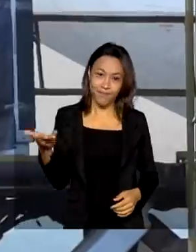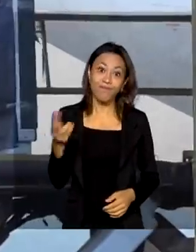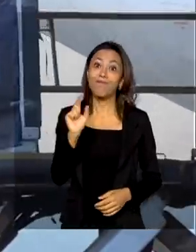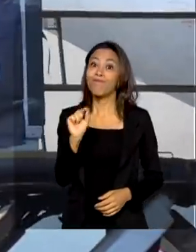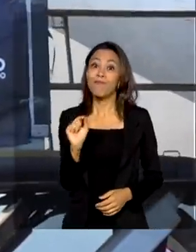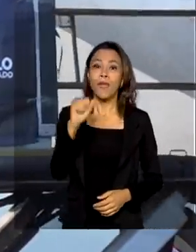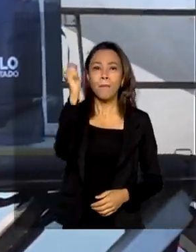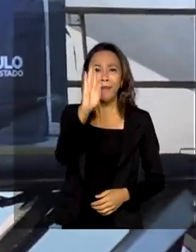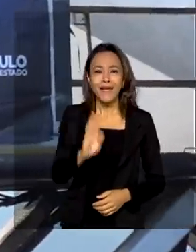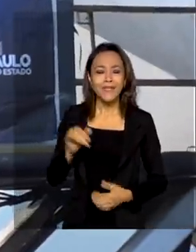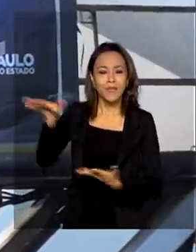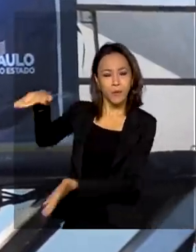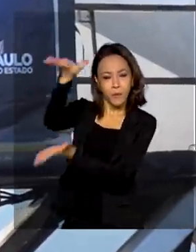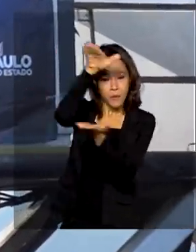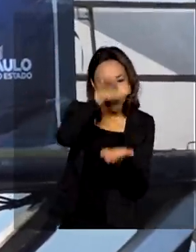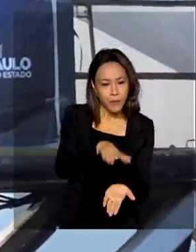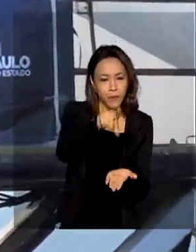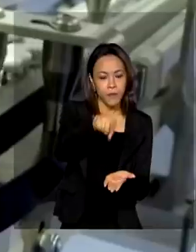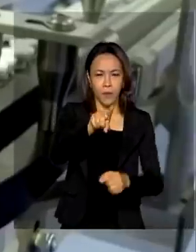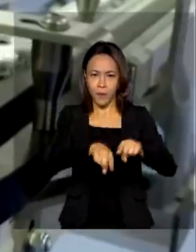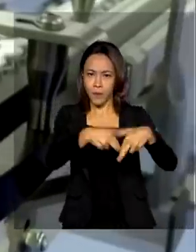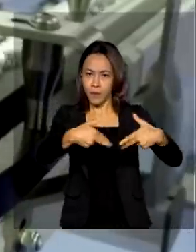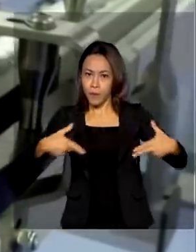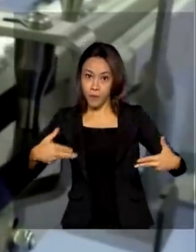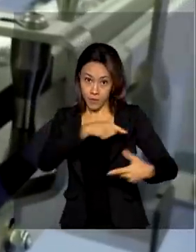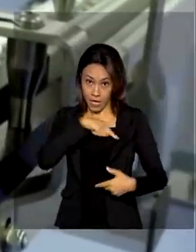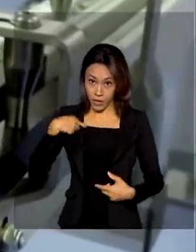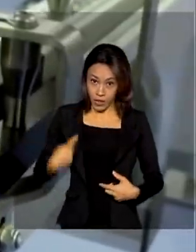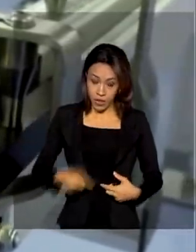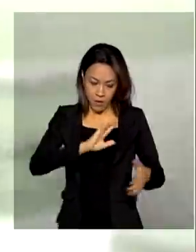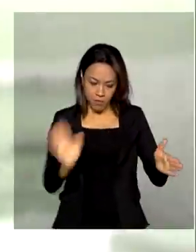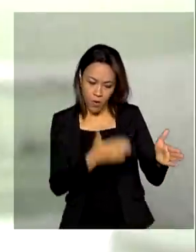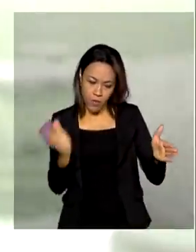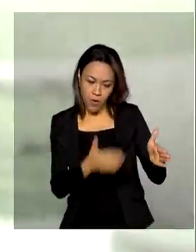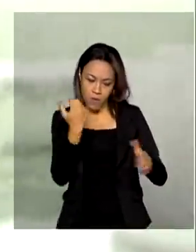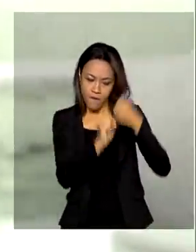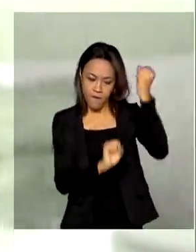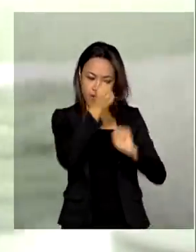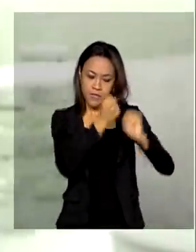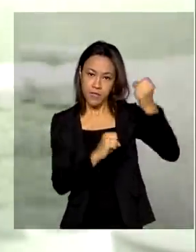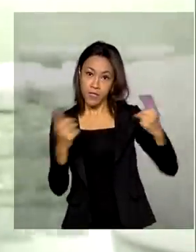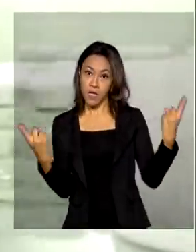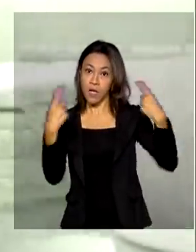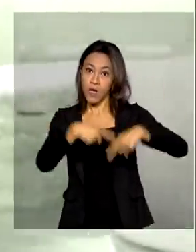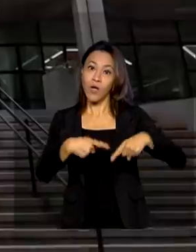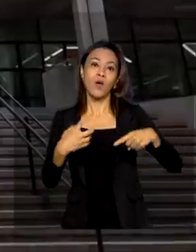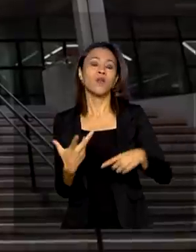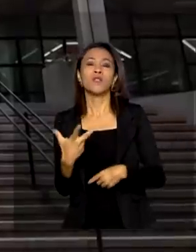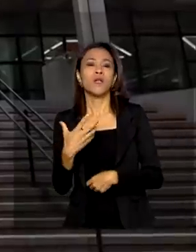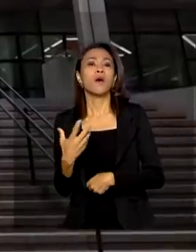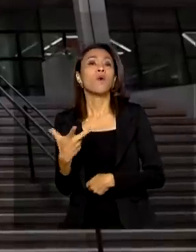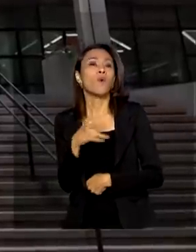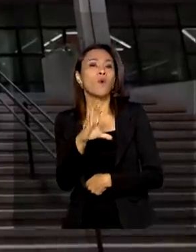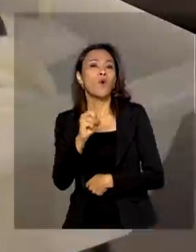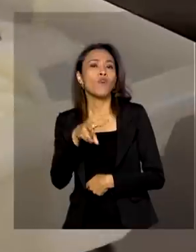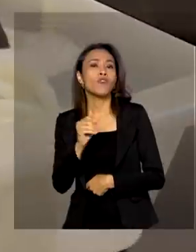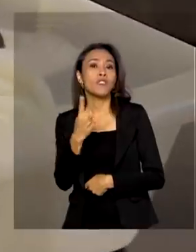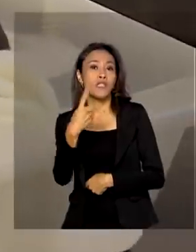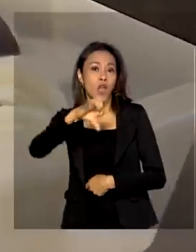Brasil recebe insumos da China para a fabricação de vacinas contra a Covid-19 pelo Instituto Butantan.